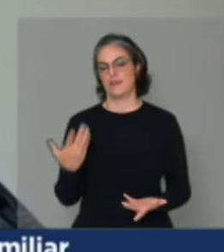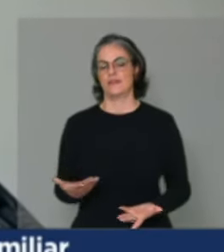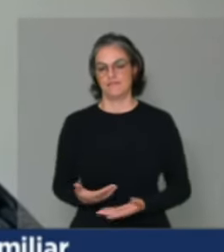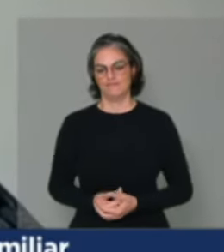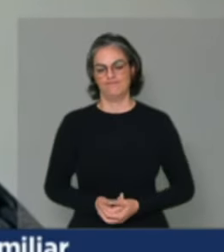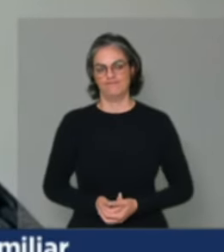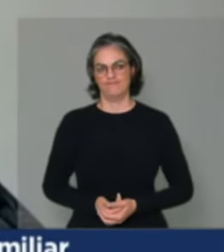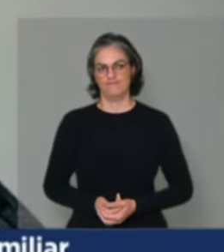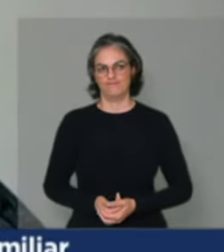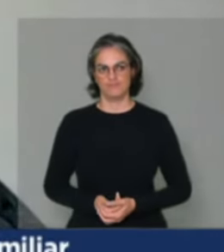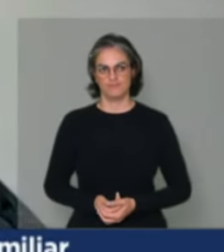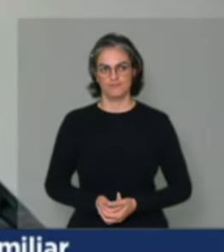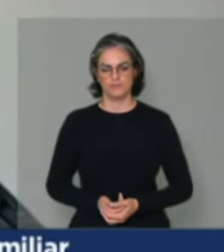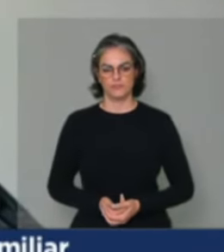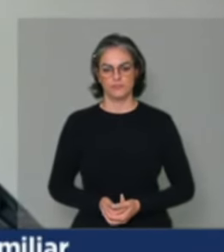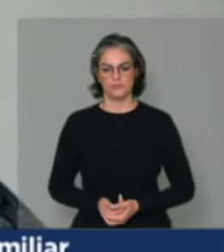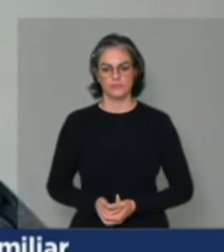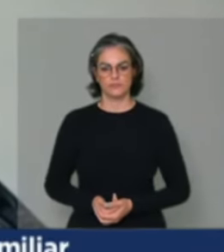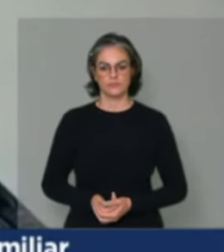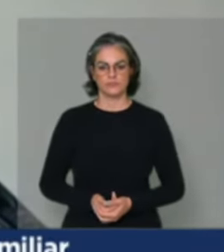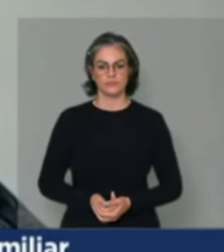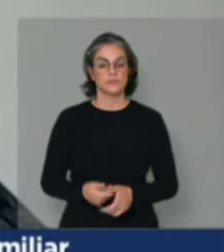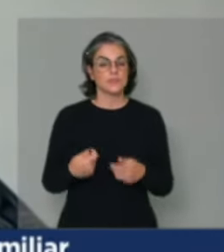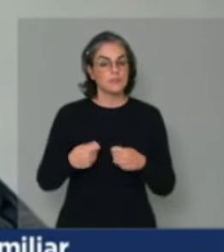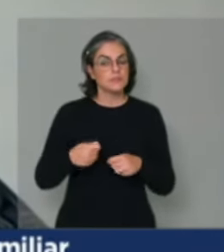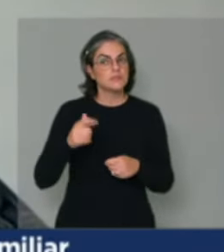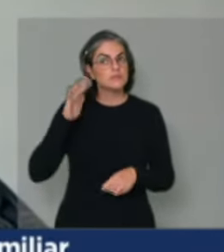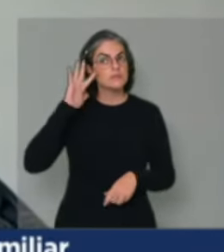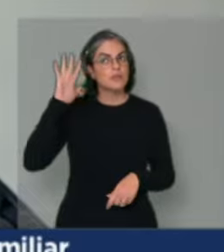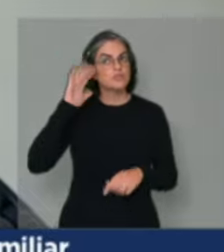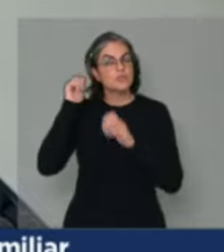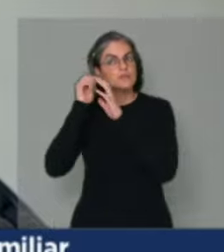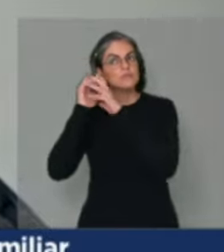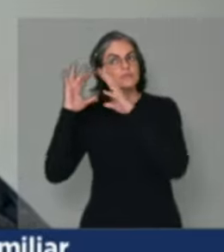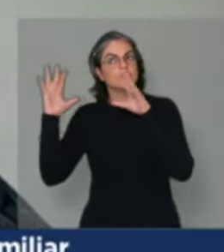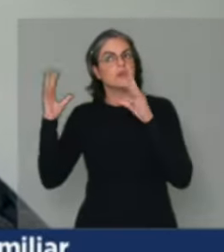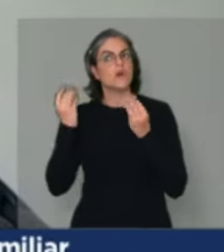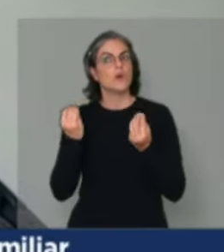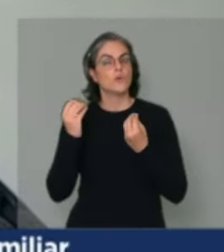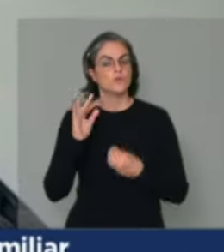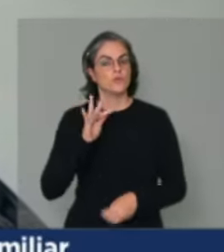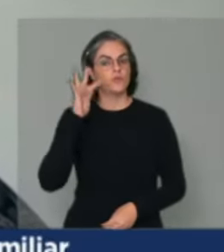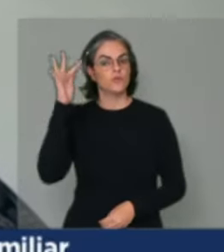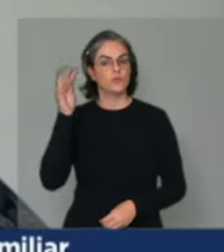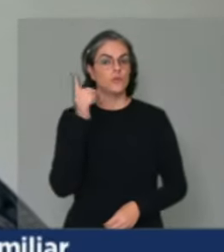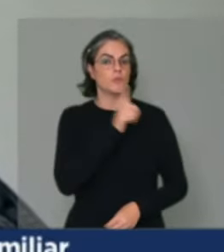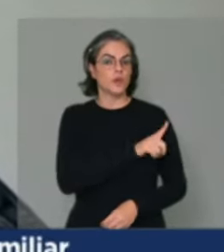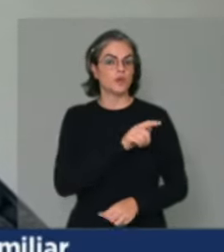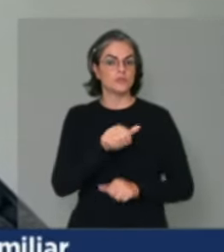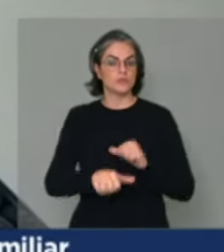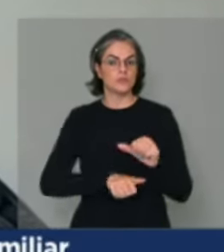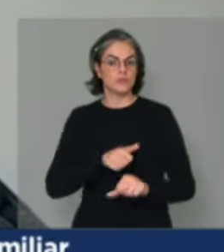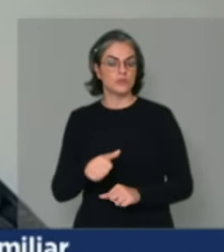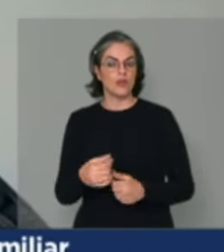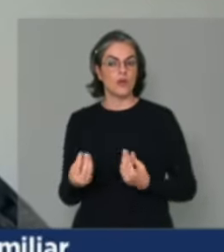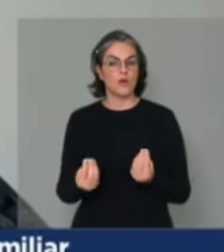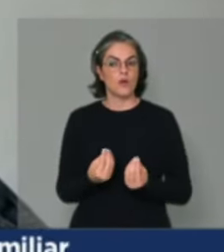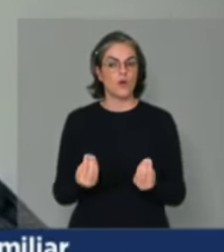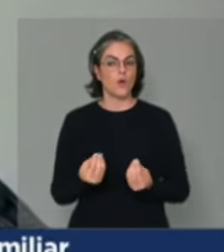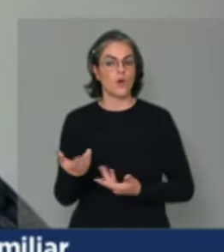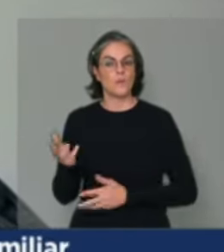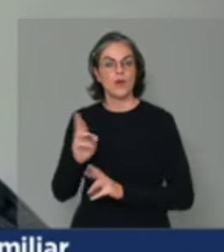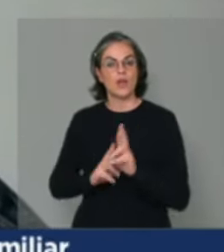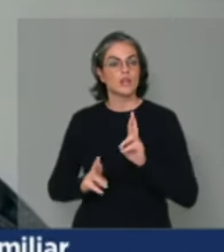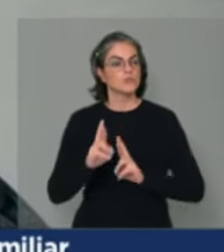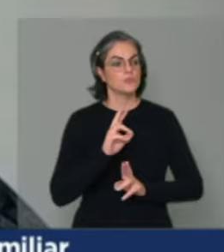perspectiva, a gente vislumbrar as ações que reflitam esse projeto de sociedade e a relação desta